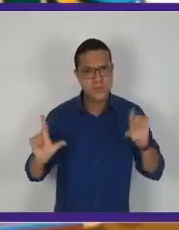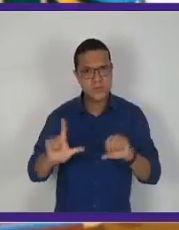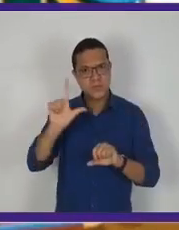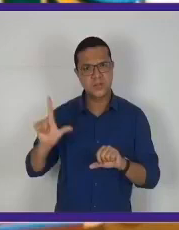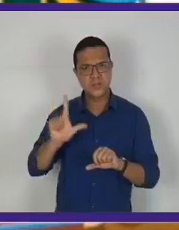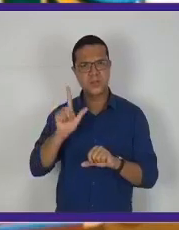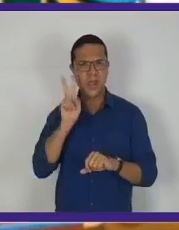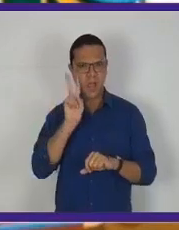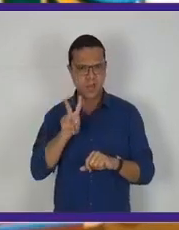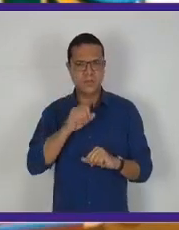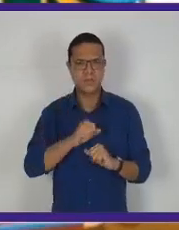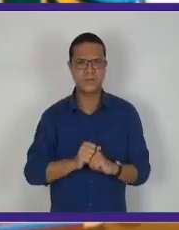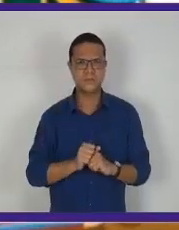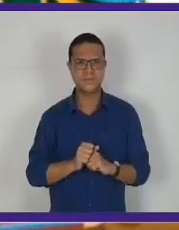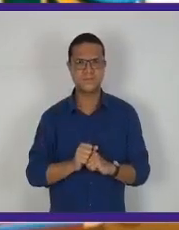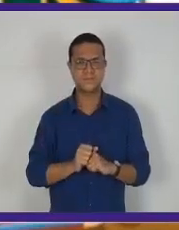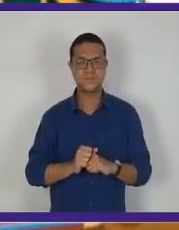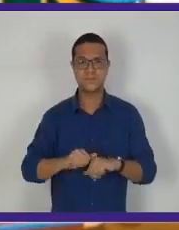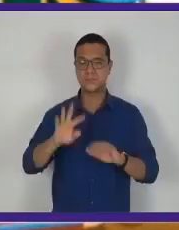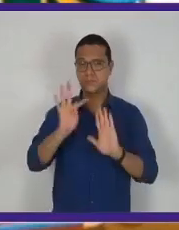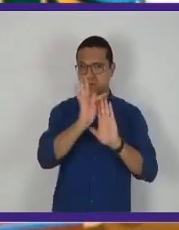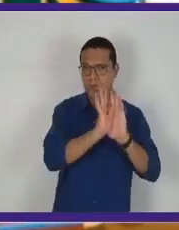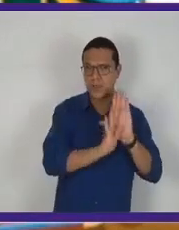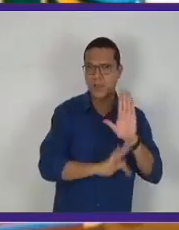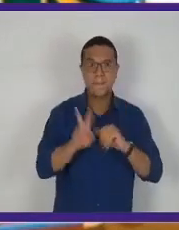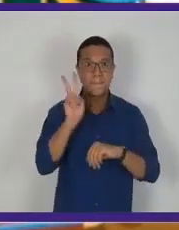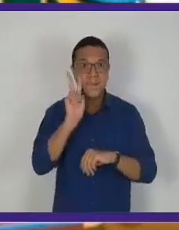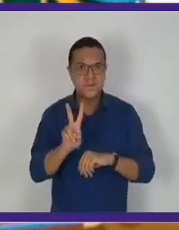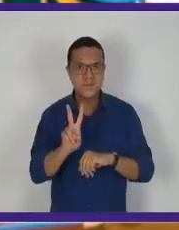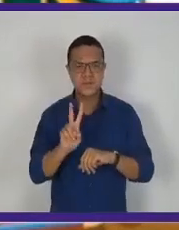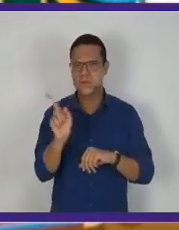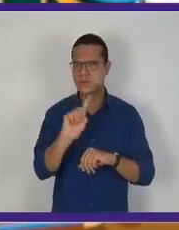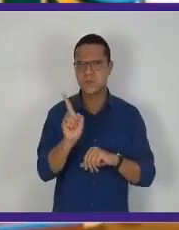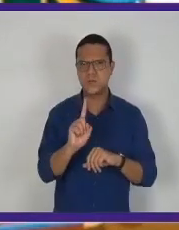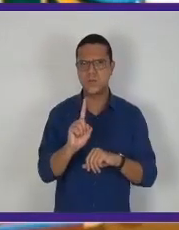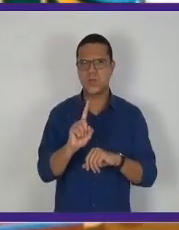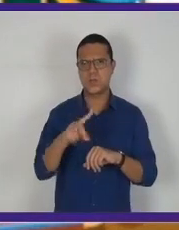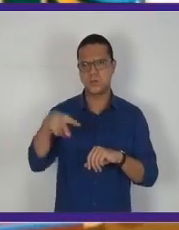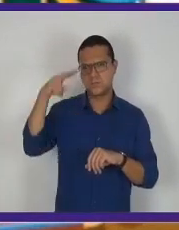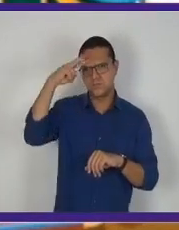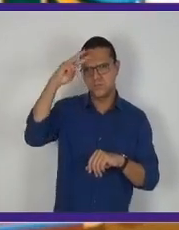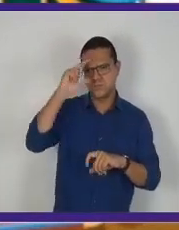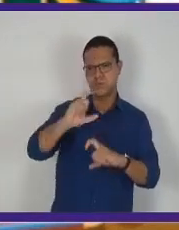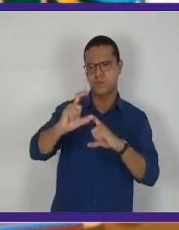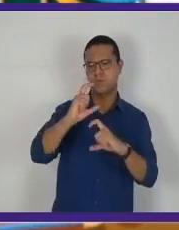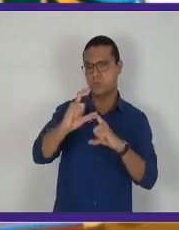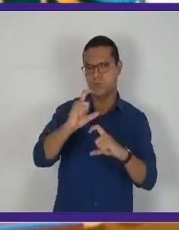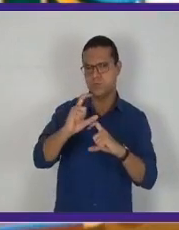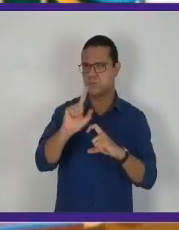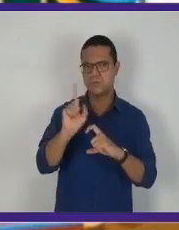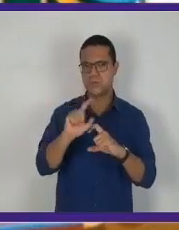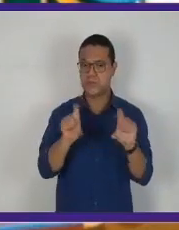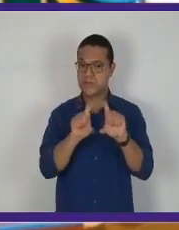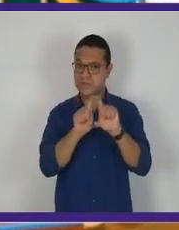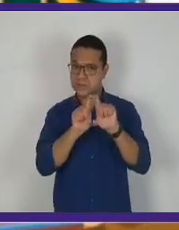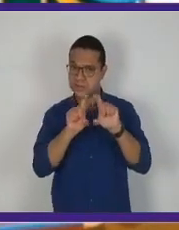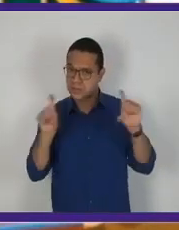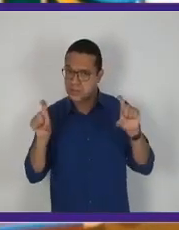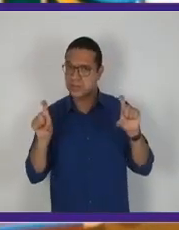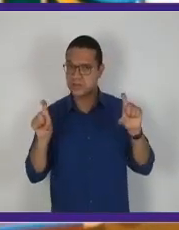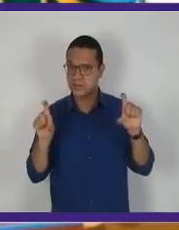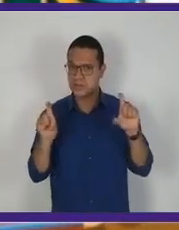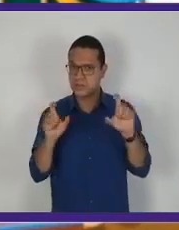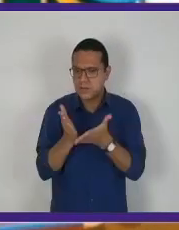Vamos ler agora essa tirinha. Um texto, observe que não é uma história em quadrinho. Ela foi feita em